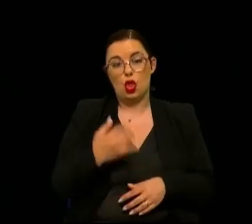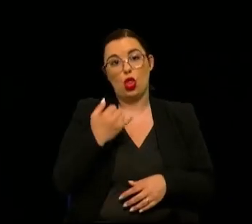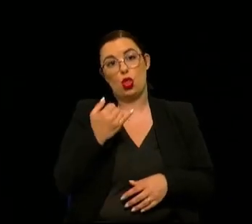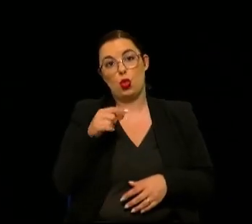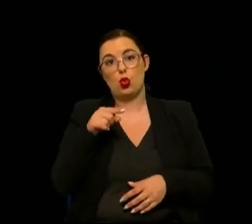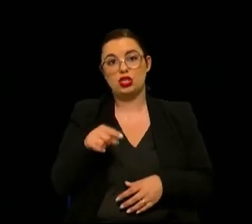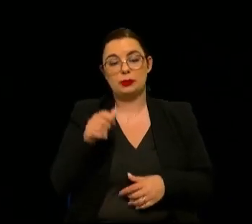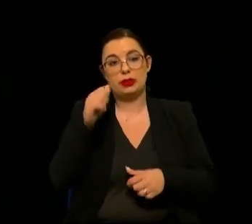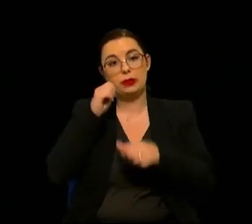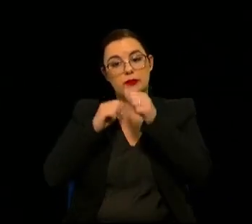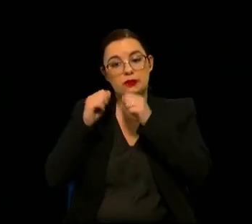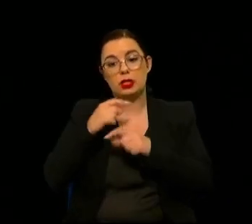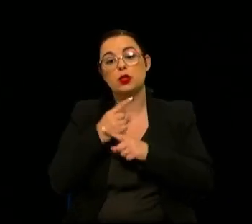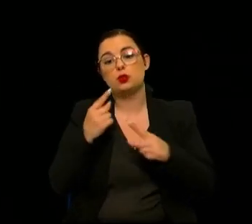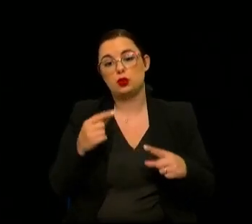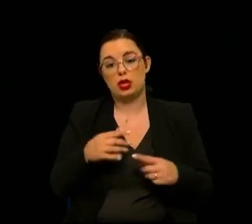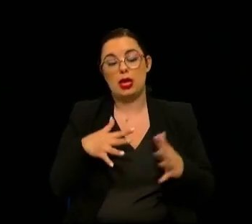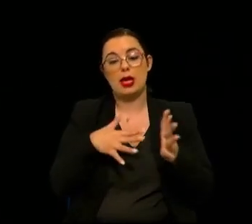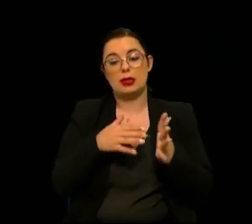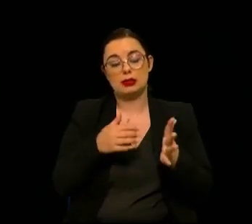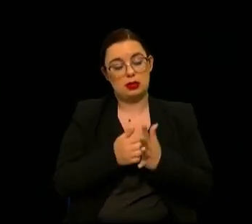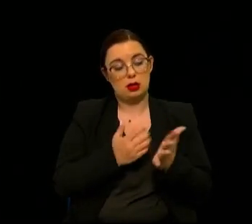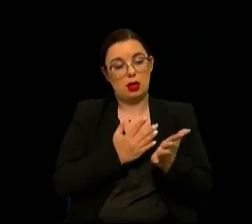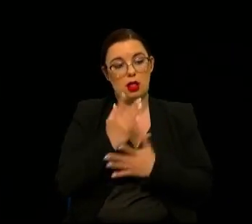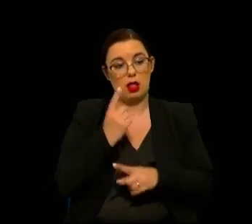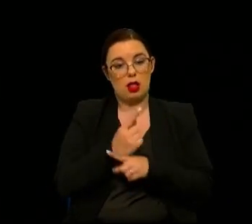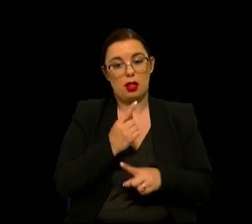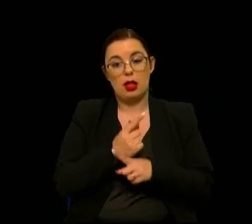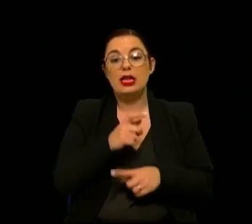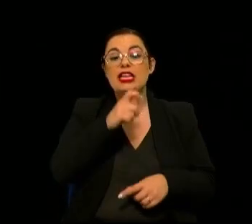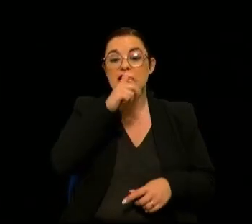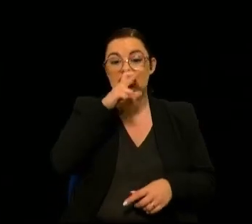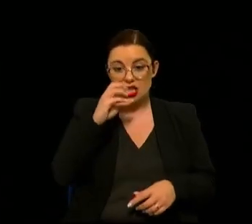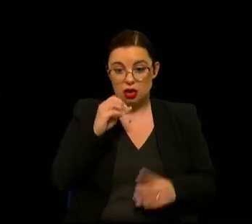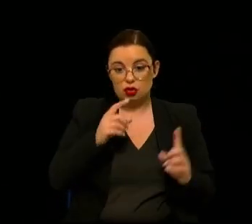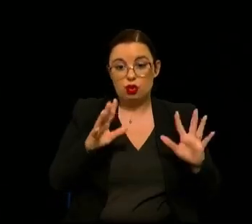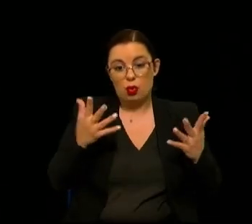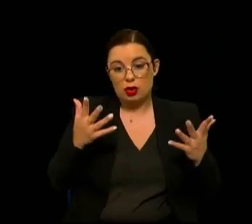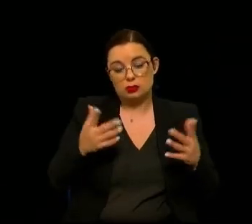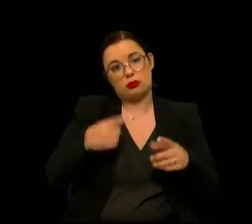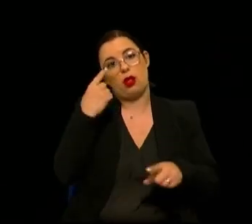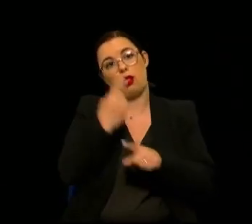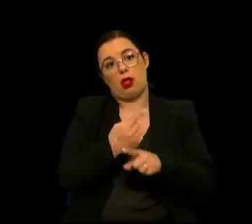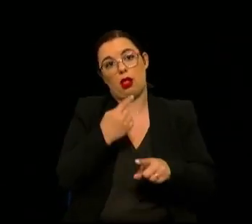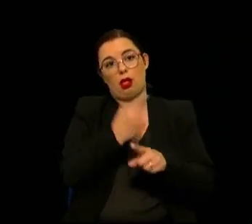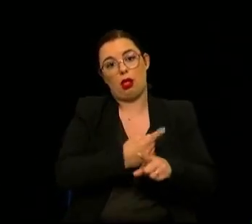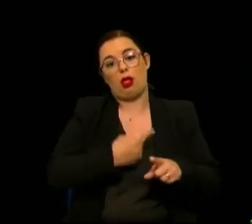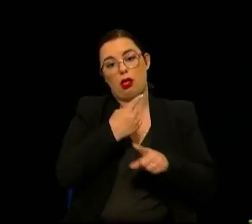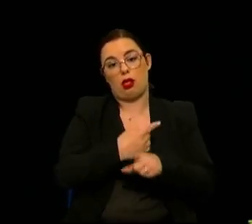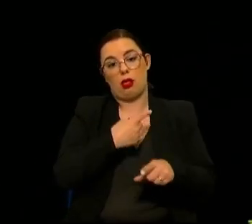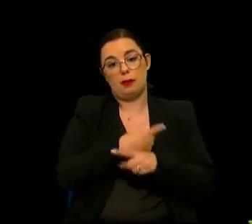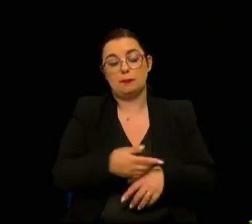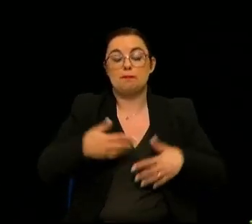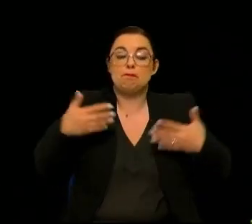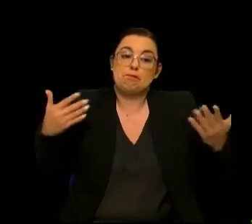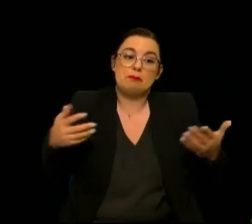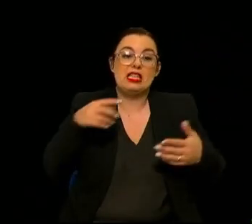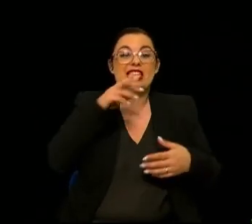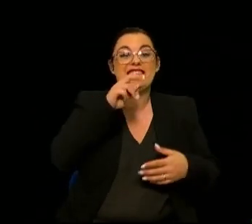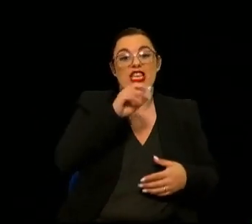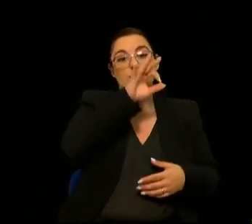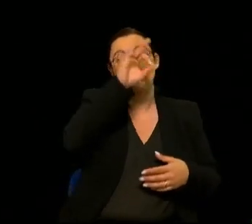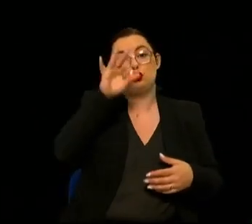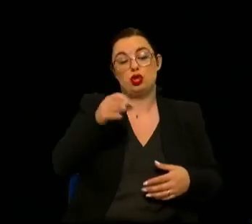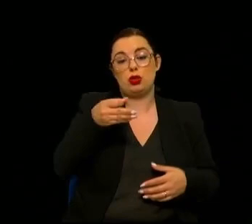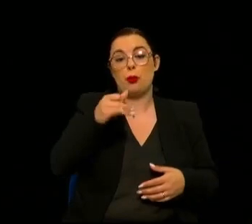ficam feridas, acidentes continuam a acontecer, e por erros que são repetidos. Pronto. Isto representa-nos 3% do PIB,